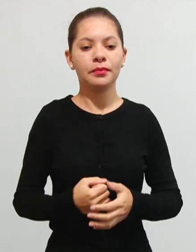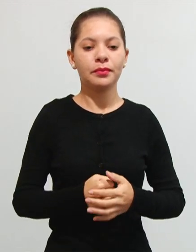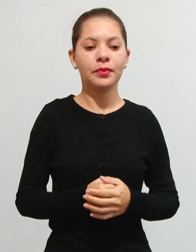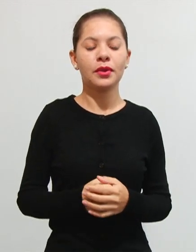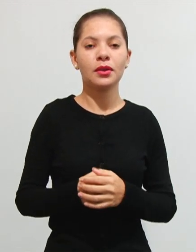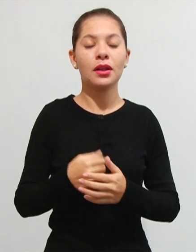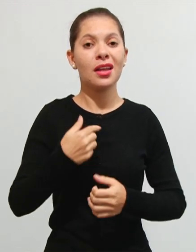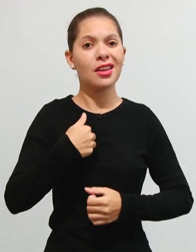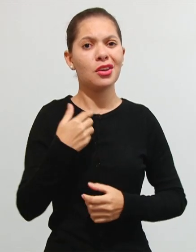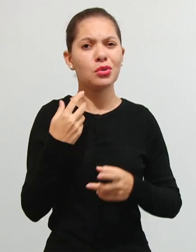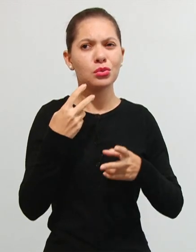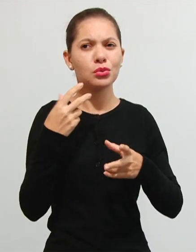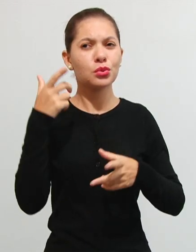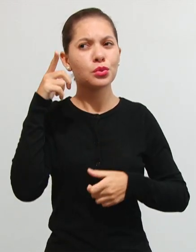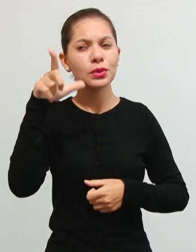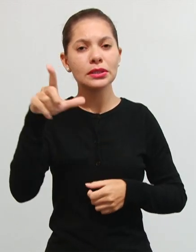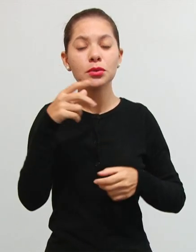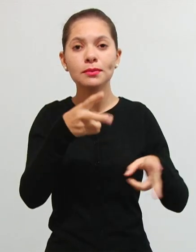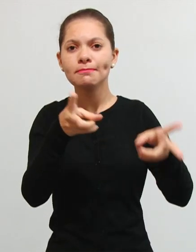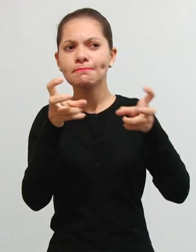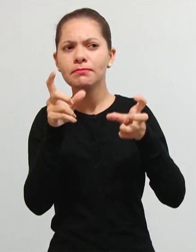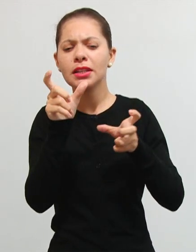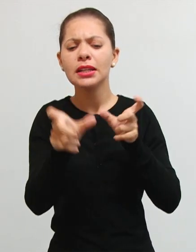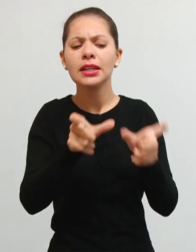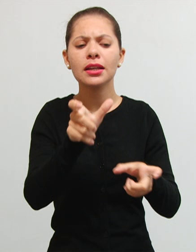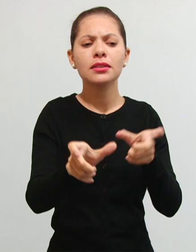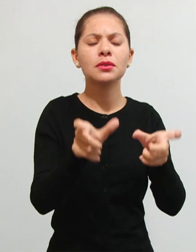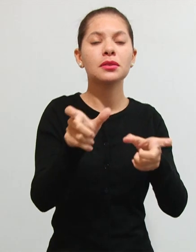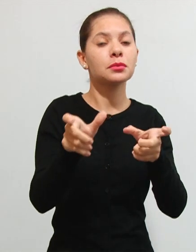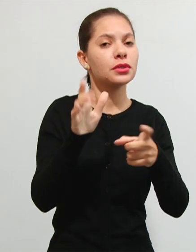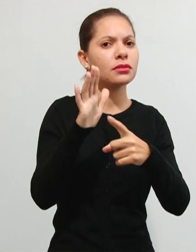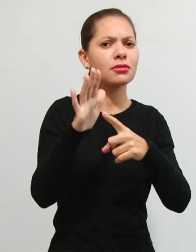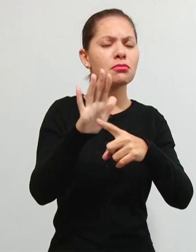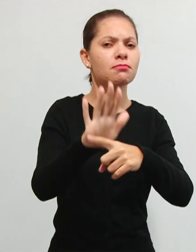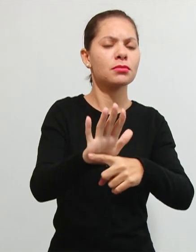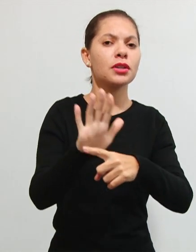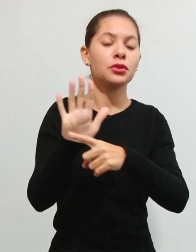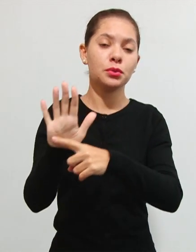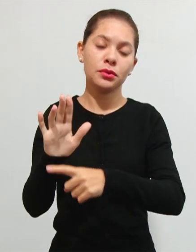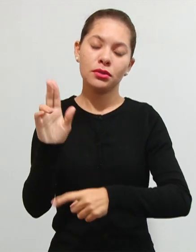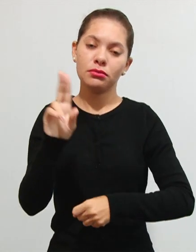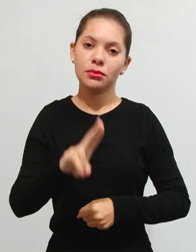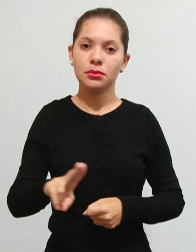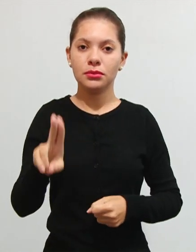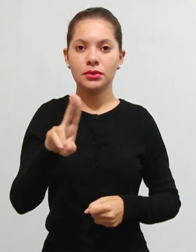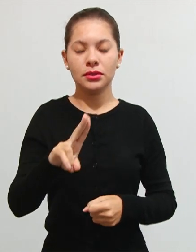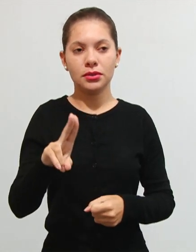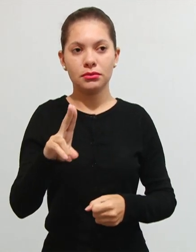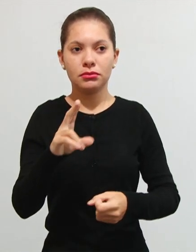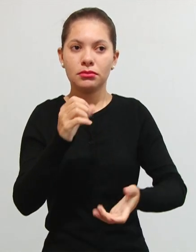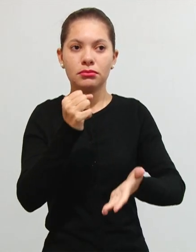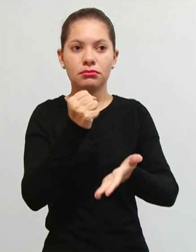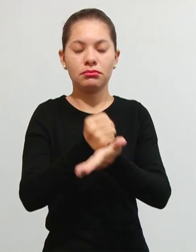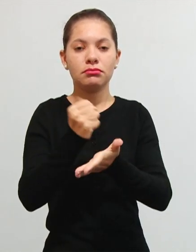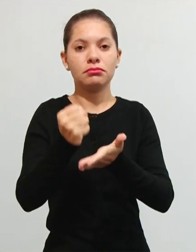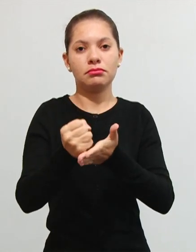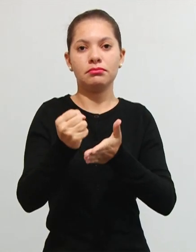eu consigo identificar quem são os contribuintes que vão estar usufruindo daquela contraprestação